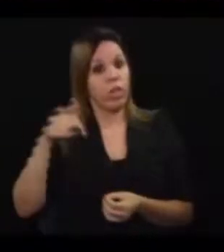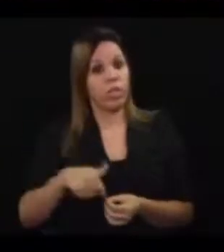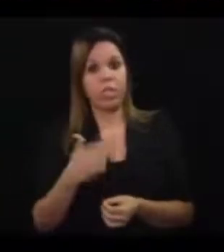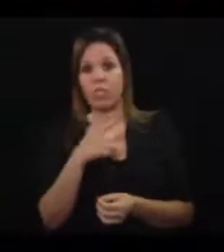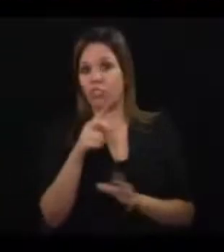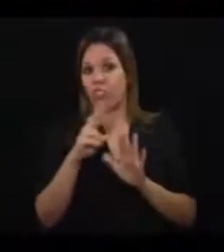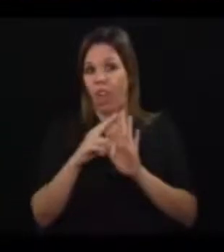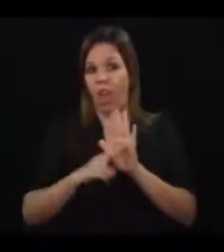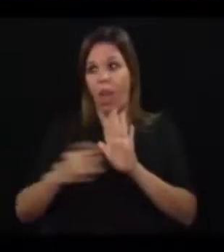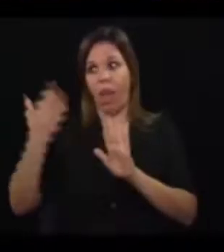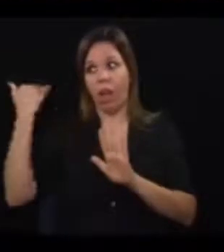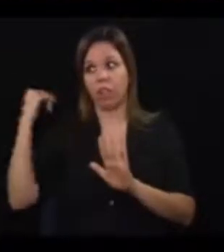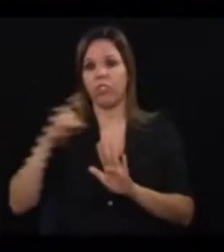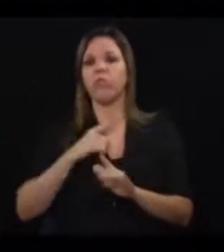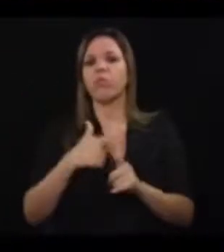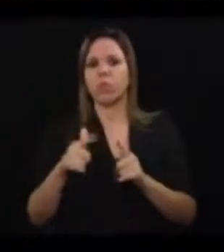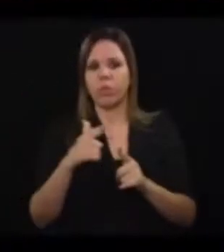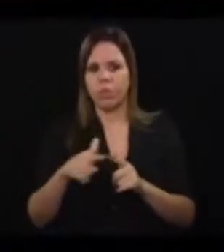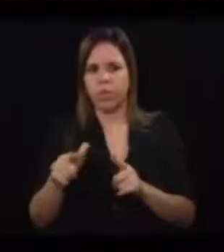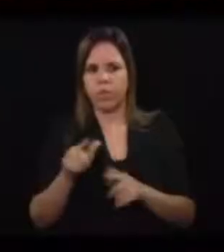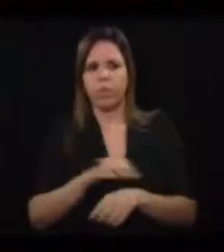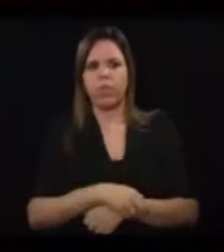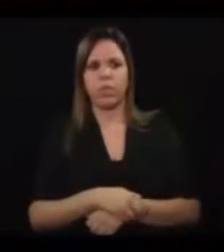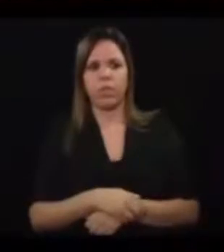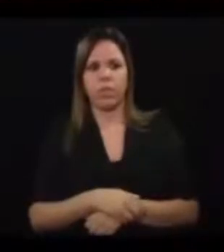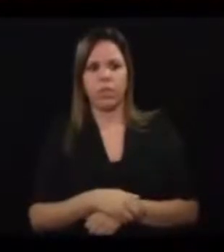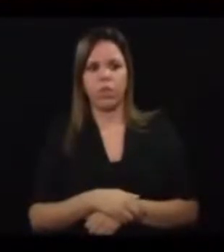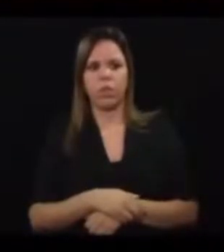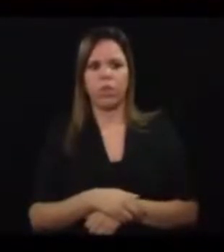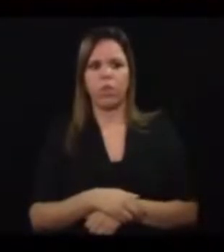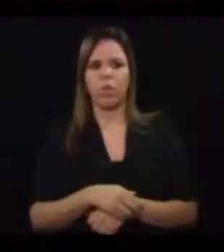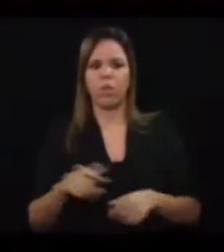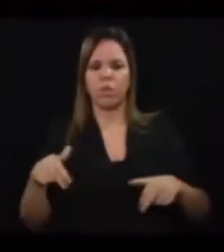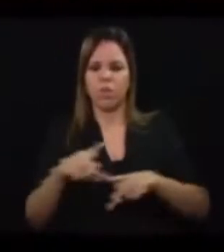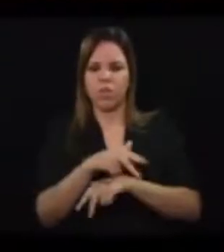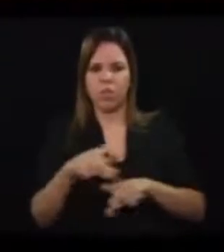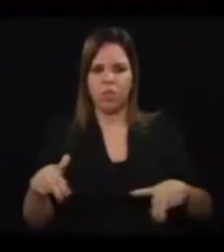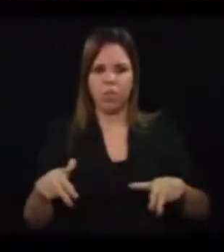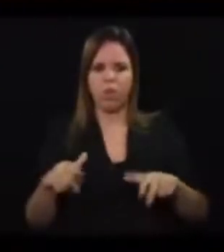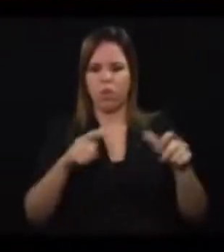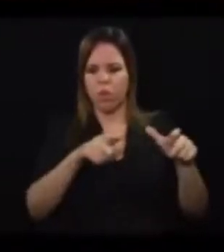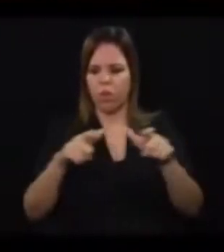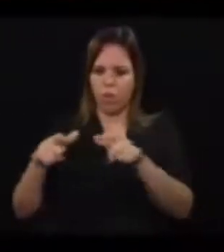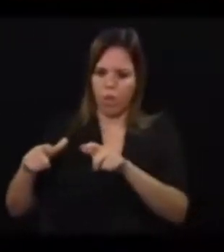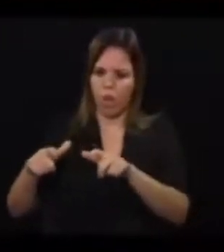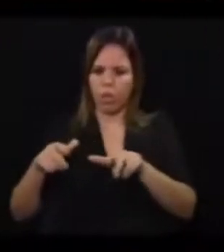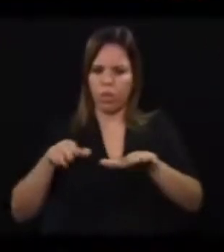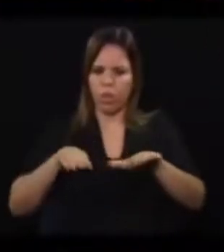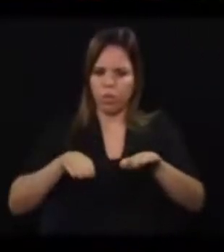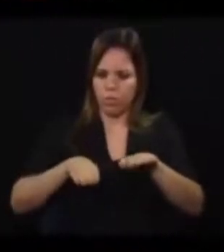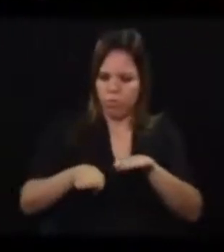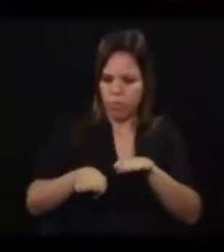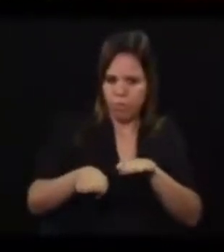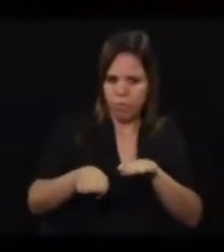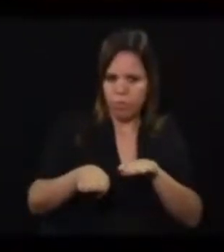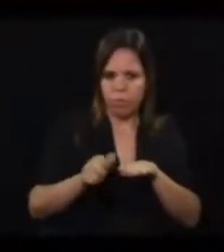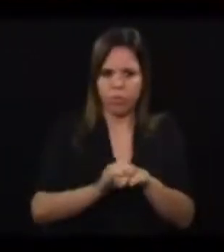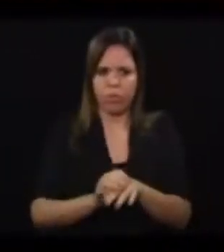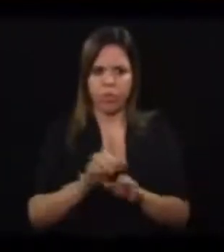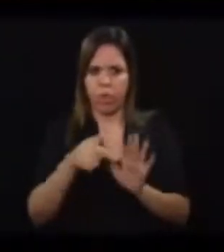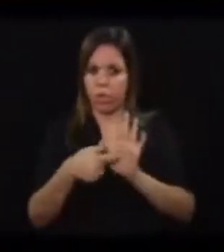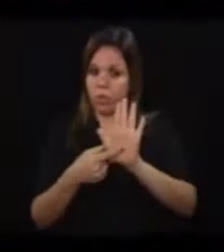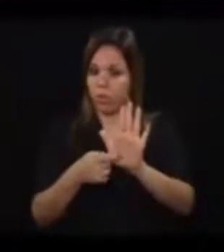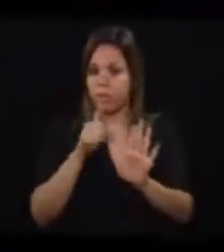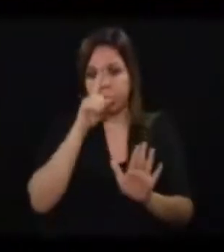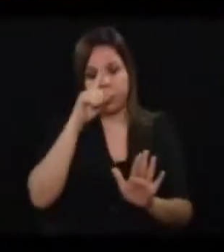causava problemas na divisão do espaço urbano com os pedestres, incluindo os locais de estacionamento, além de apresentar riscos